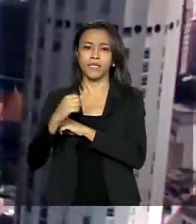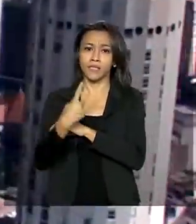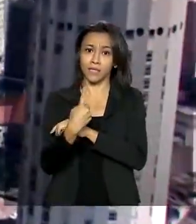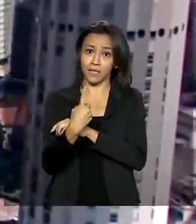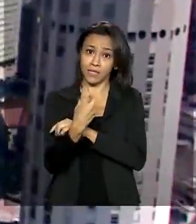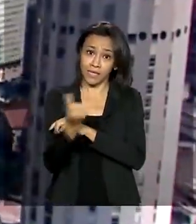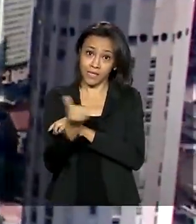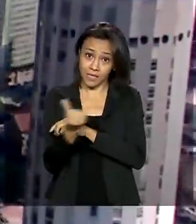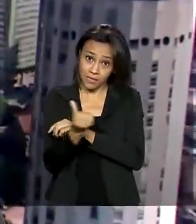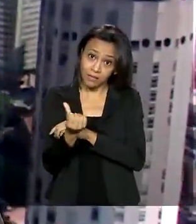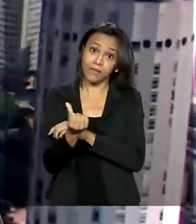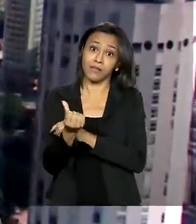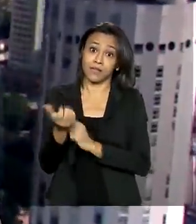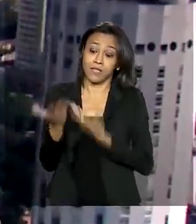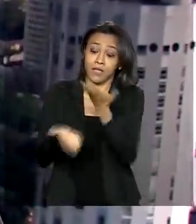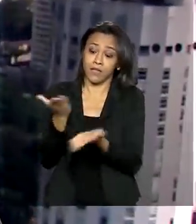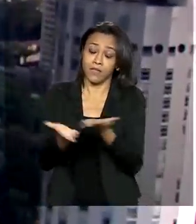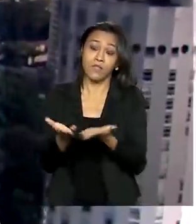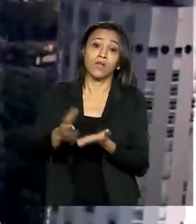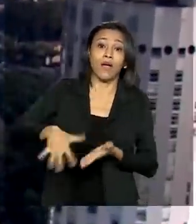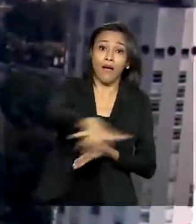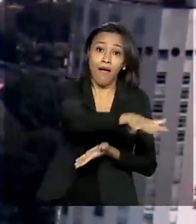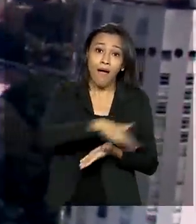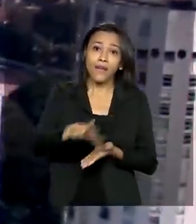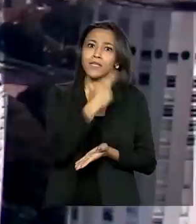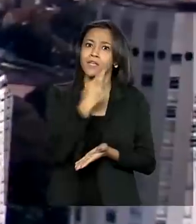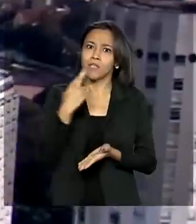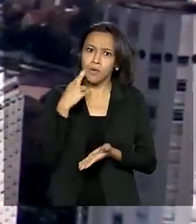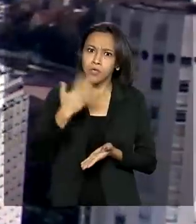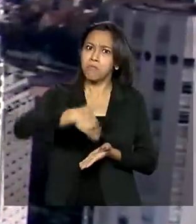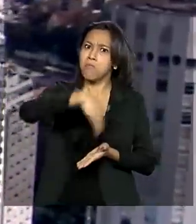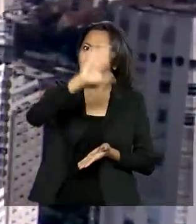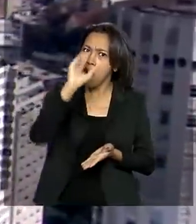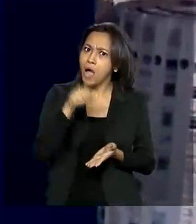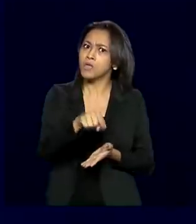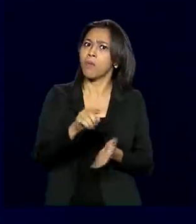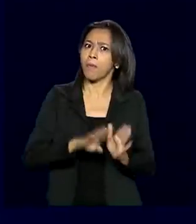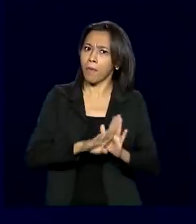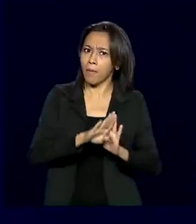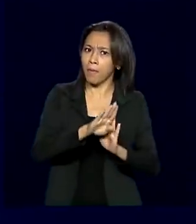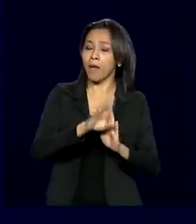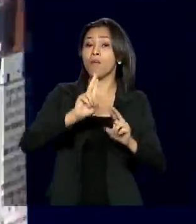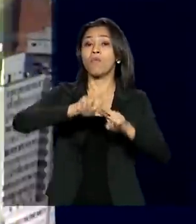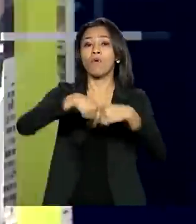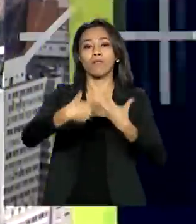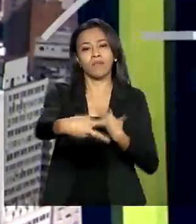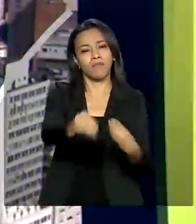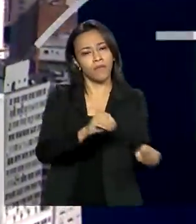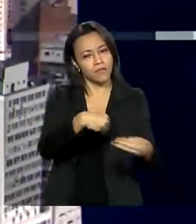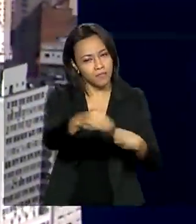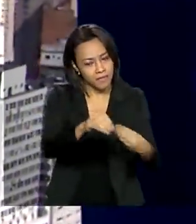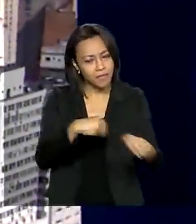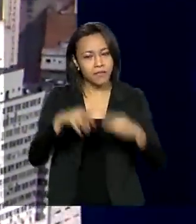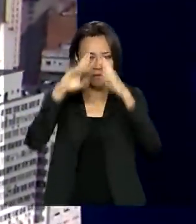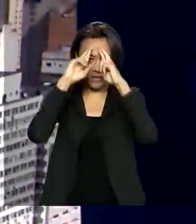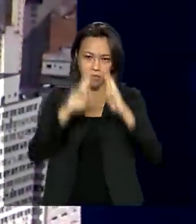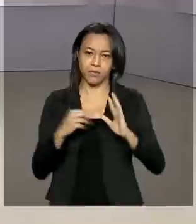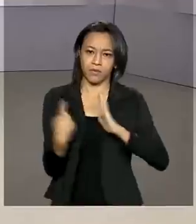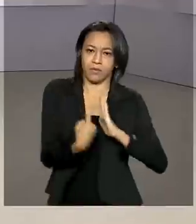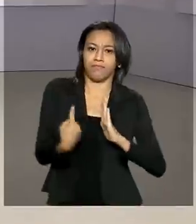restaurantes foi um dos que mais influenciaram o índice por causa da flexibilização das medidas de isolamento social.